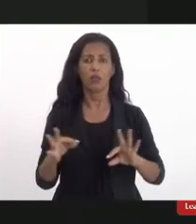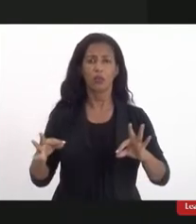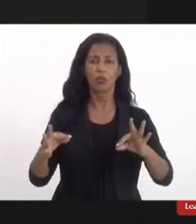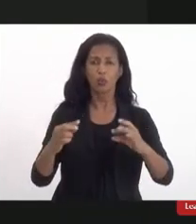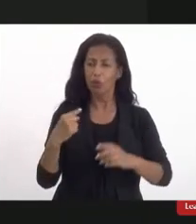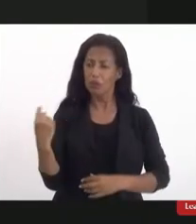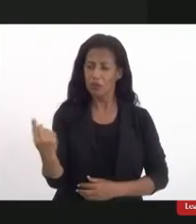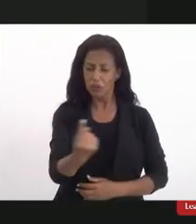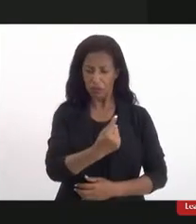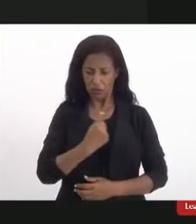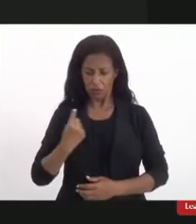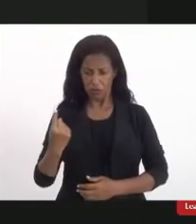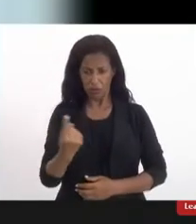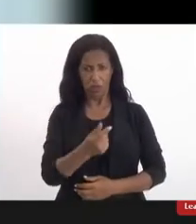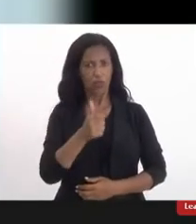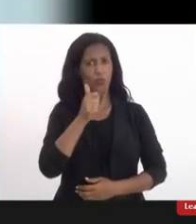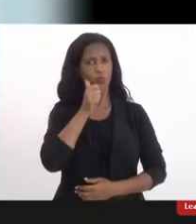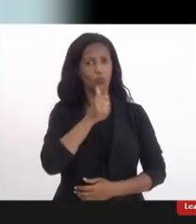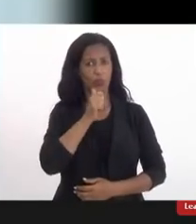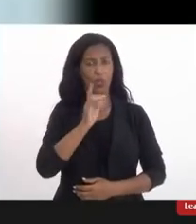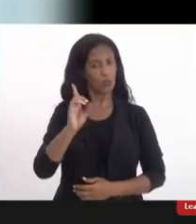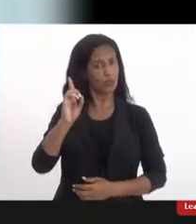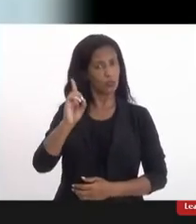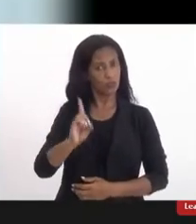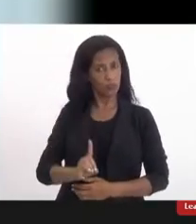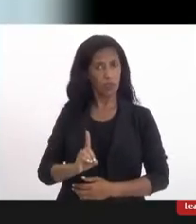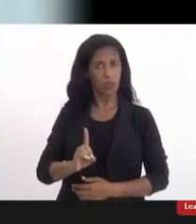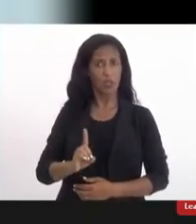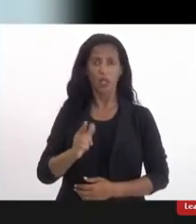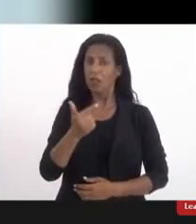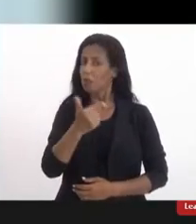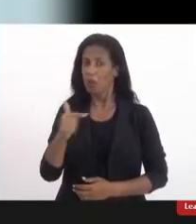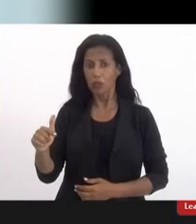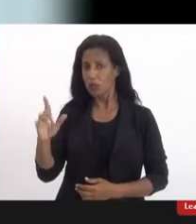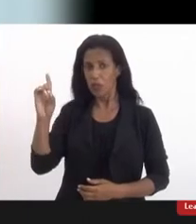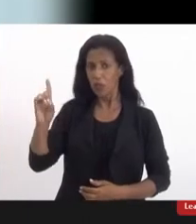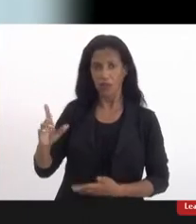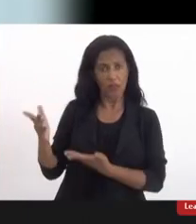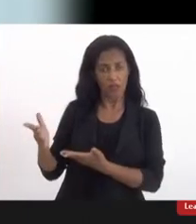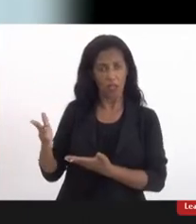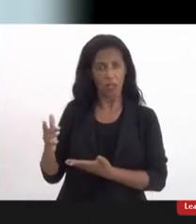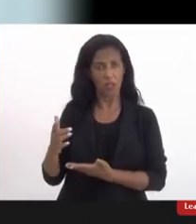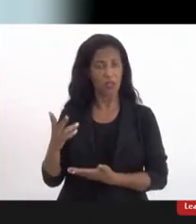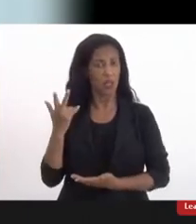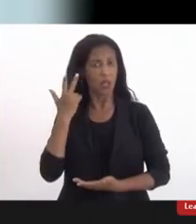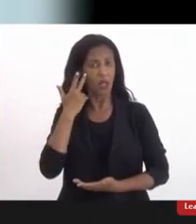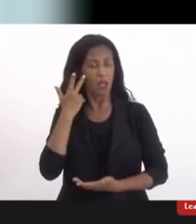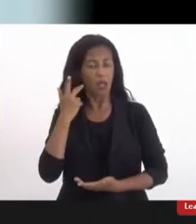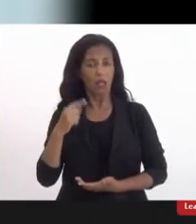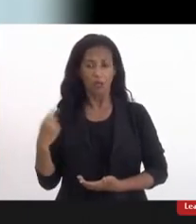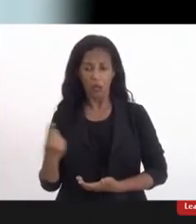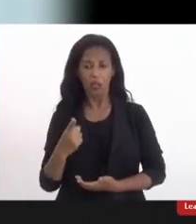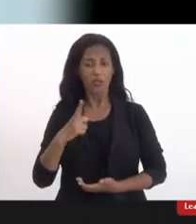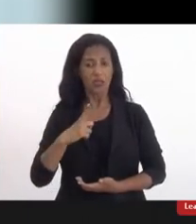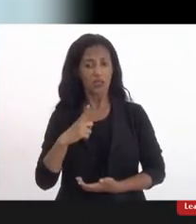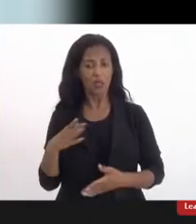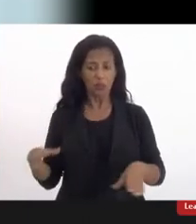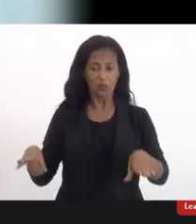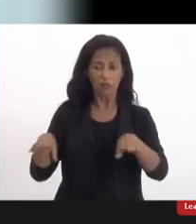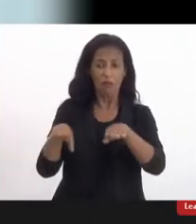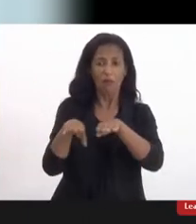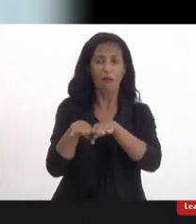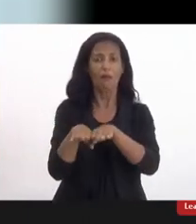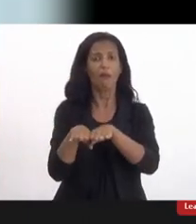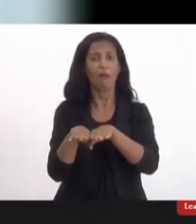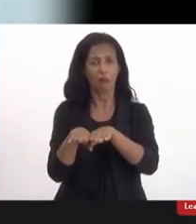nós mulheres com deficiência e mulheres sem deficiência temos e ocuparemos os mesmos espaços